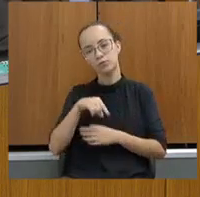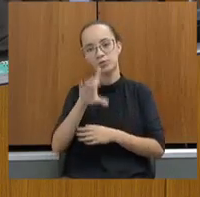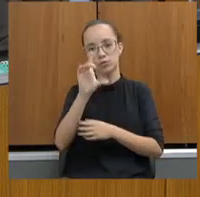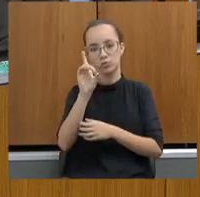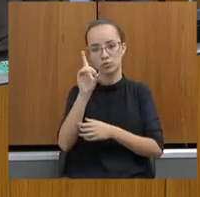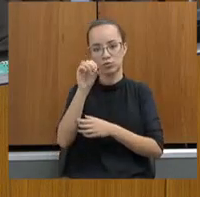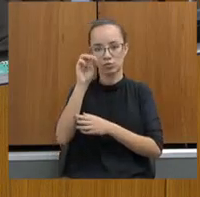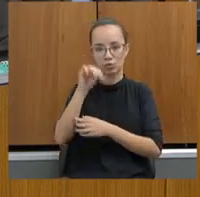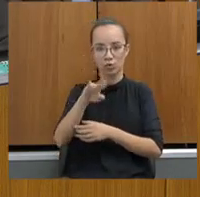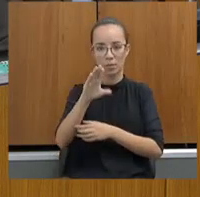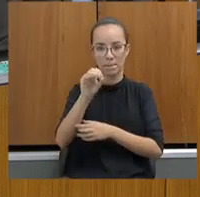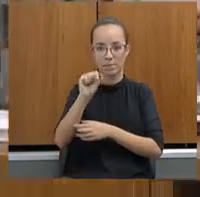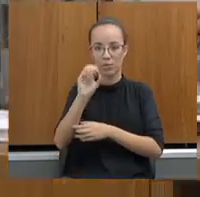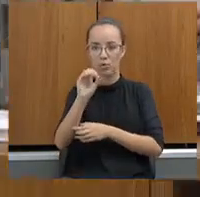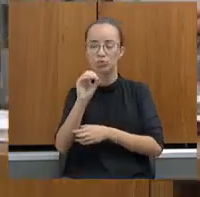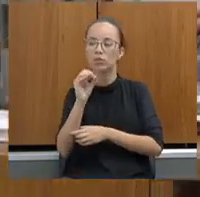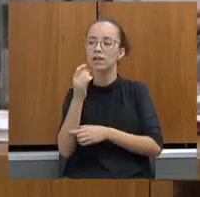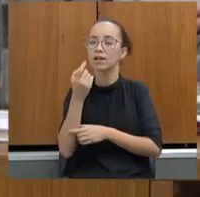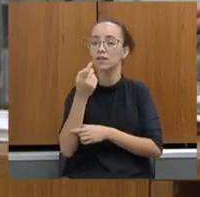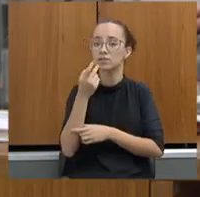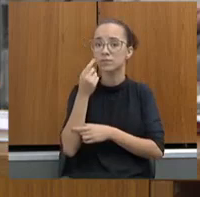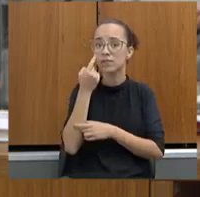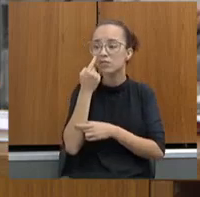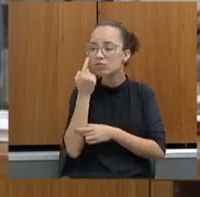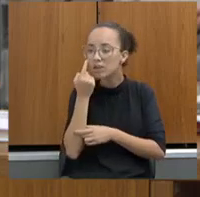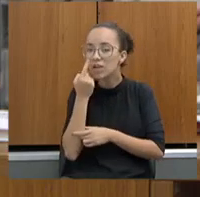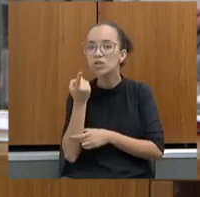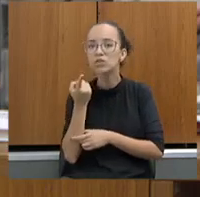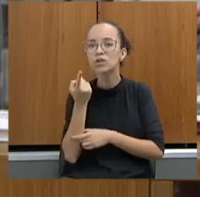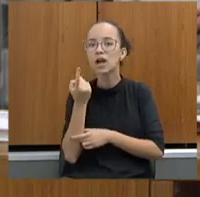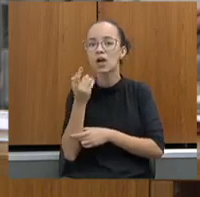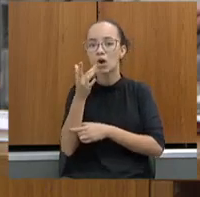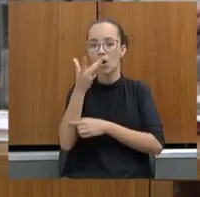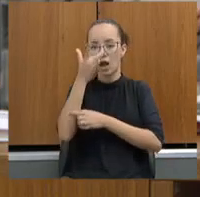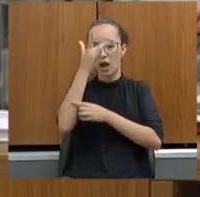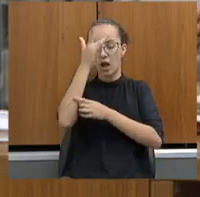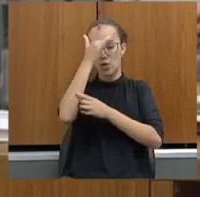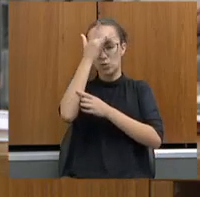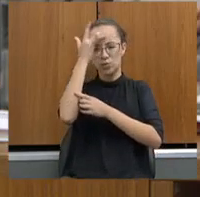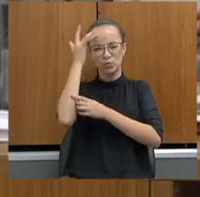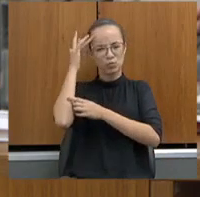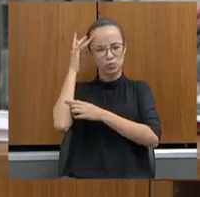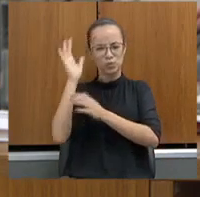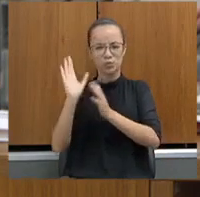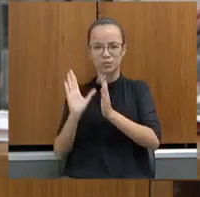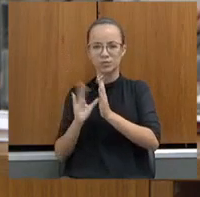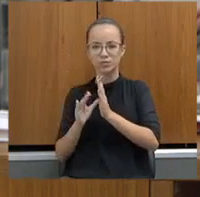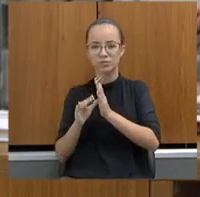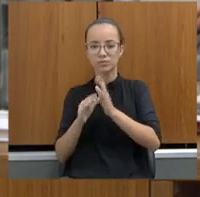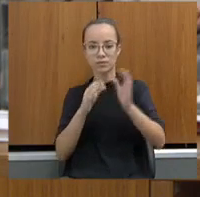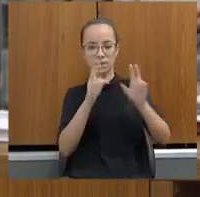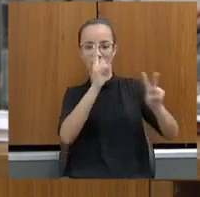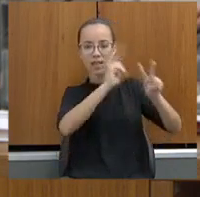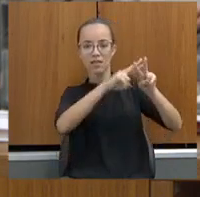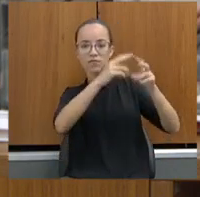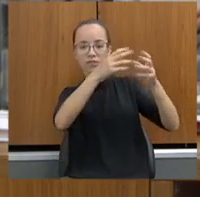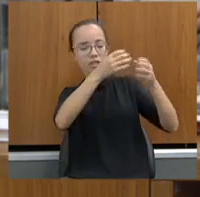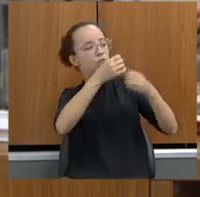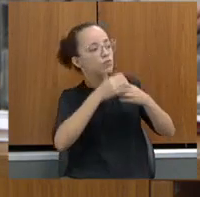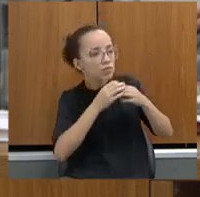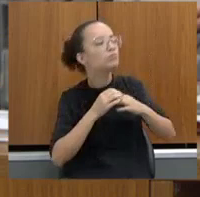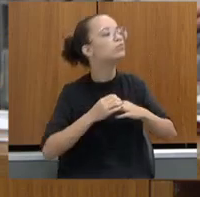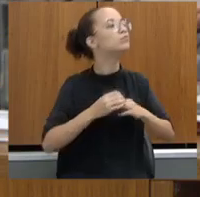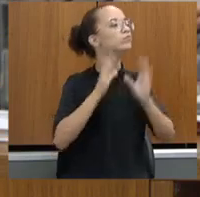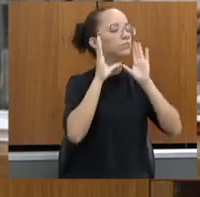Dom Bosco algumas vezes, e quando eu chego lá, os meninos põem a cabeça para fora da grade. Ora na minha cabeça, João Leite, ora na minha cabeça.